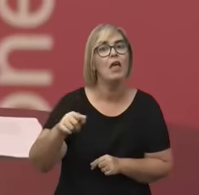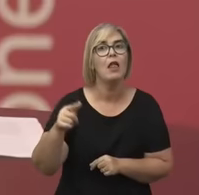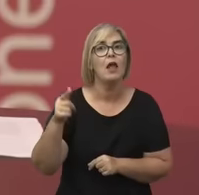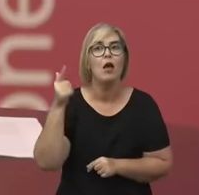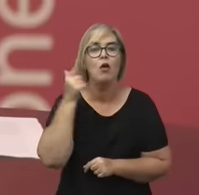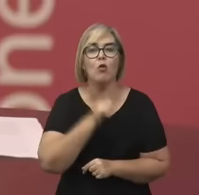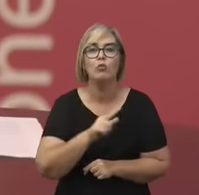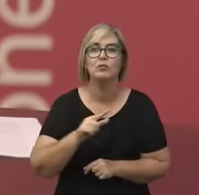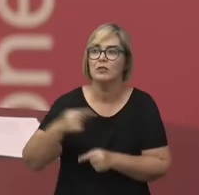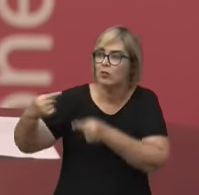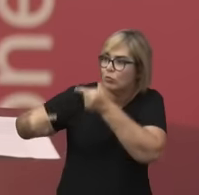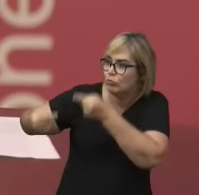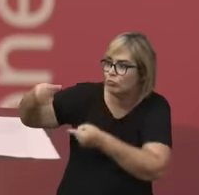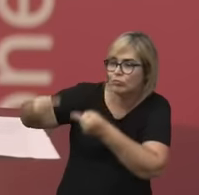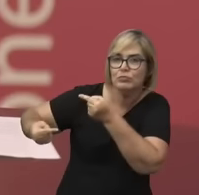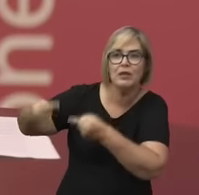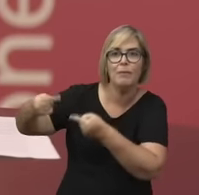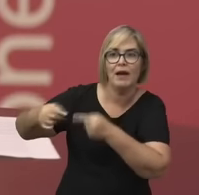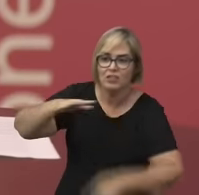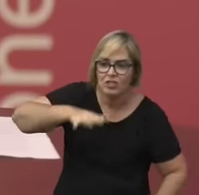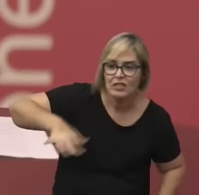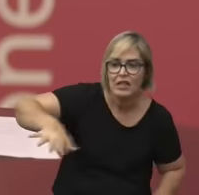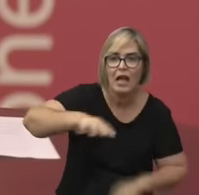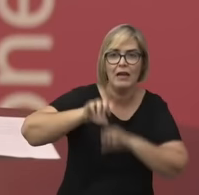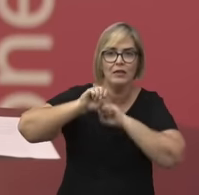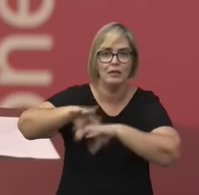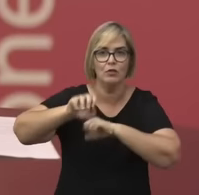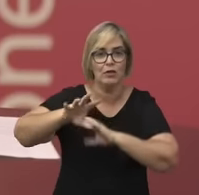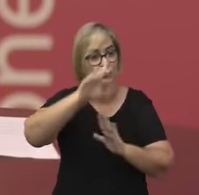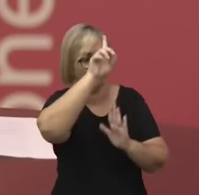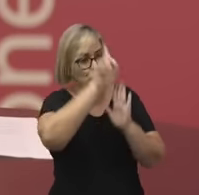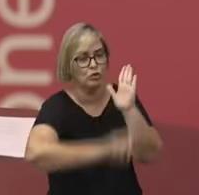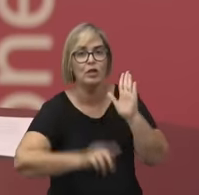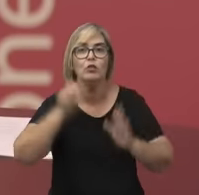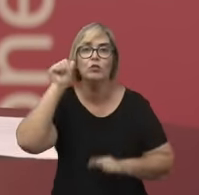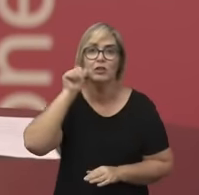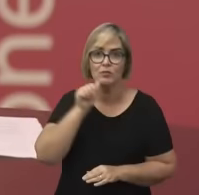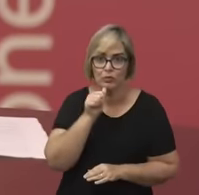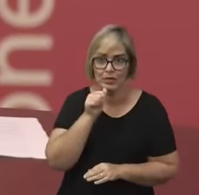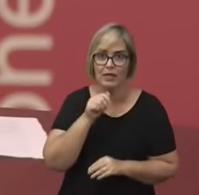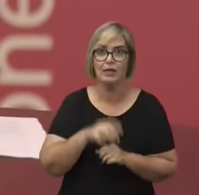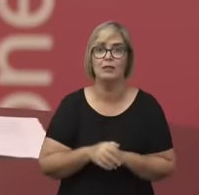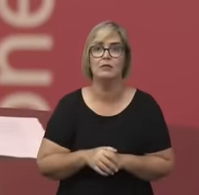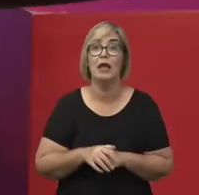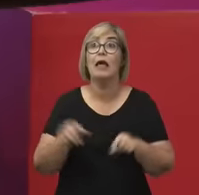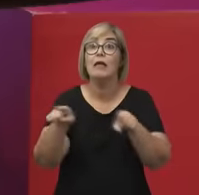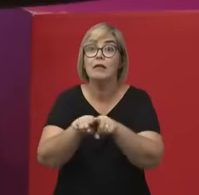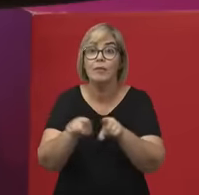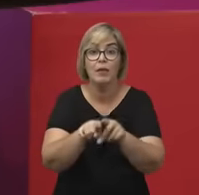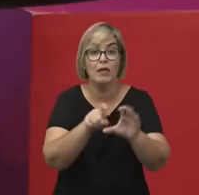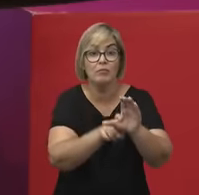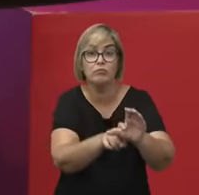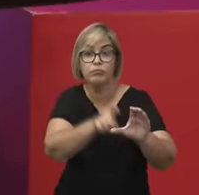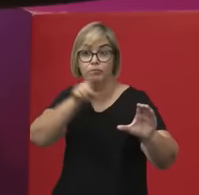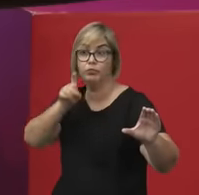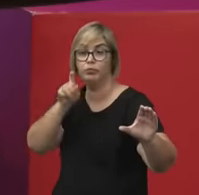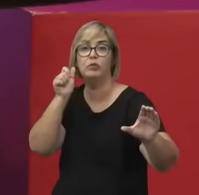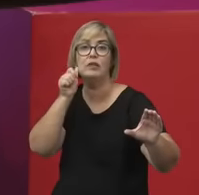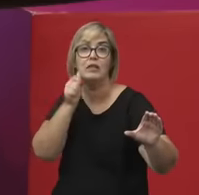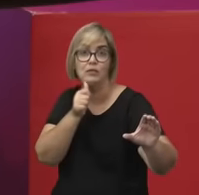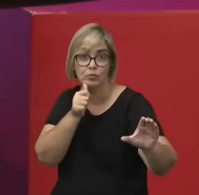o debate da educação, do direito das mulheres à educação, da emancipação das mulheres via